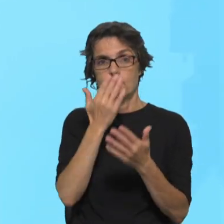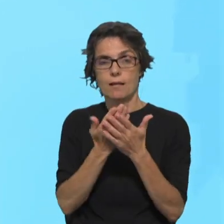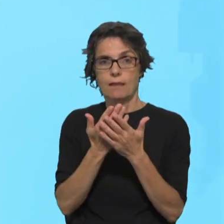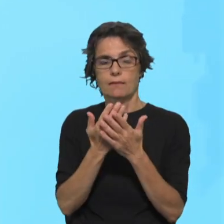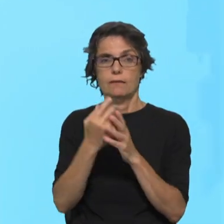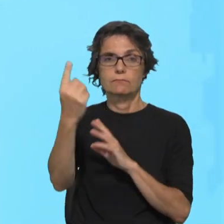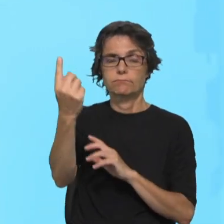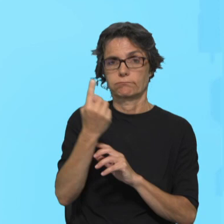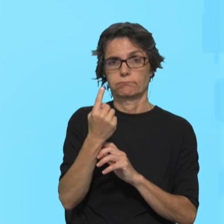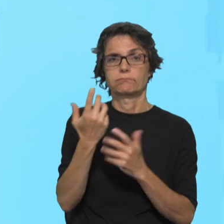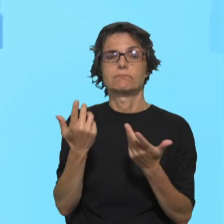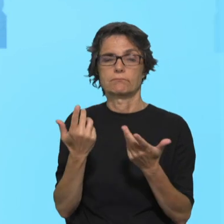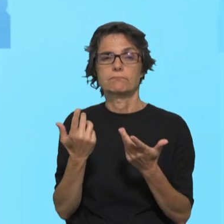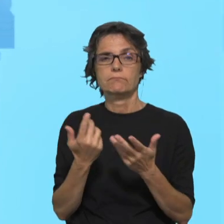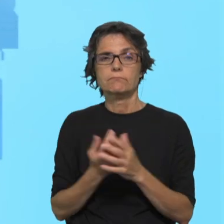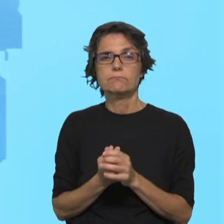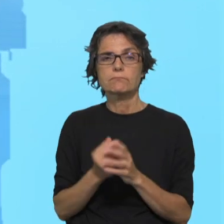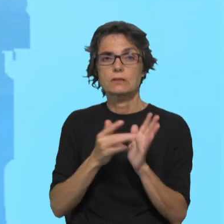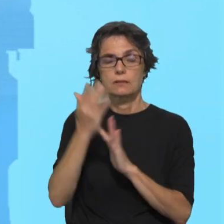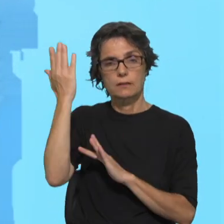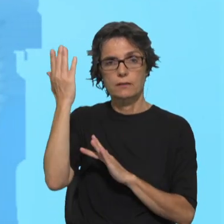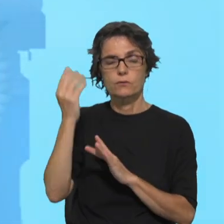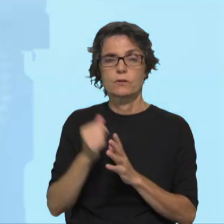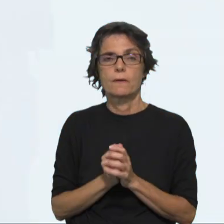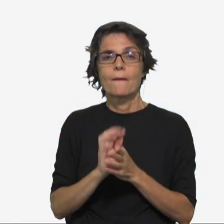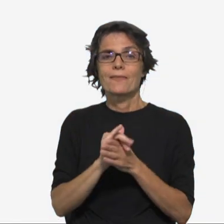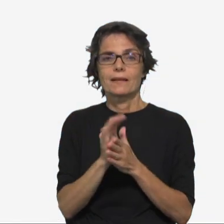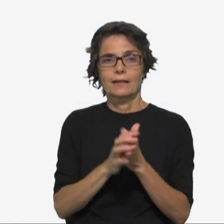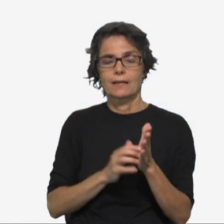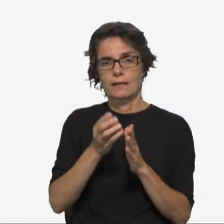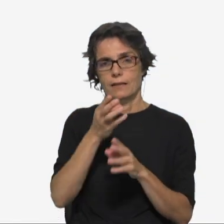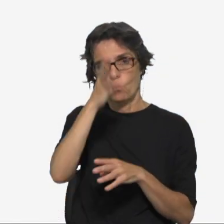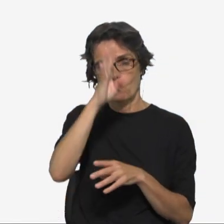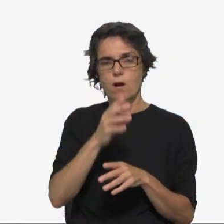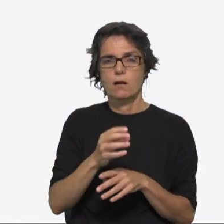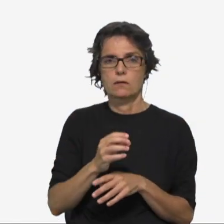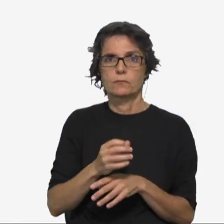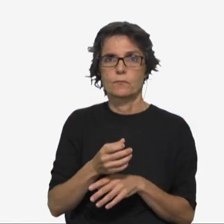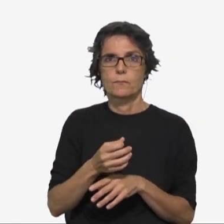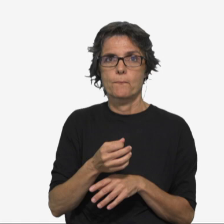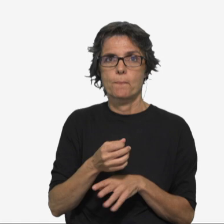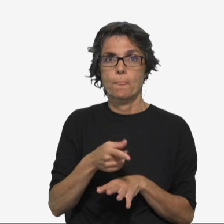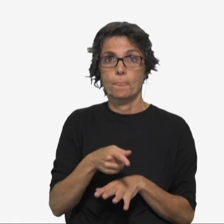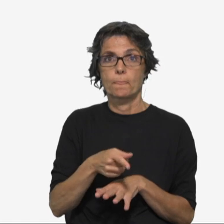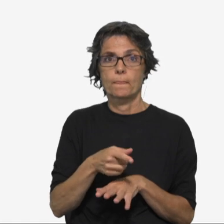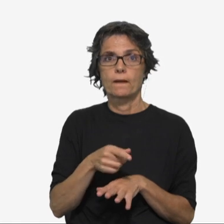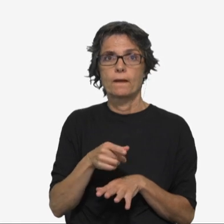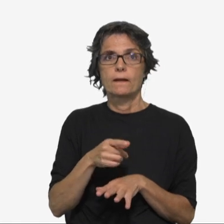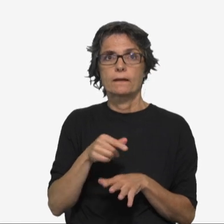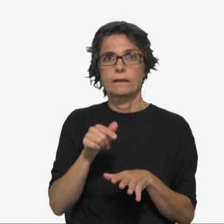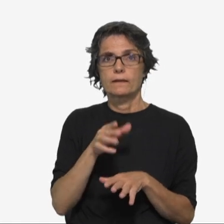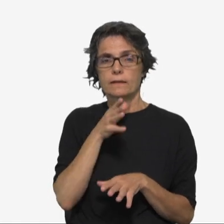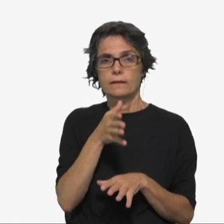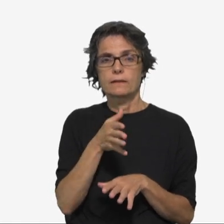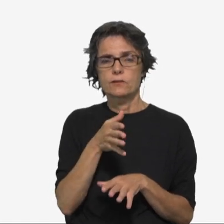romanos, a segunda epístola de Paulo aos romanos. Revela-nos, então, este Deus que está